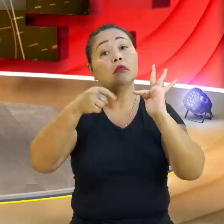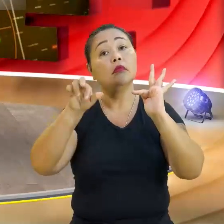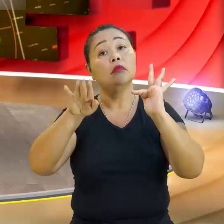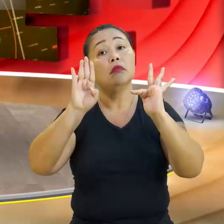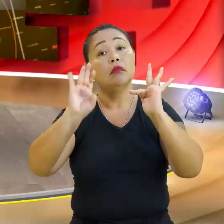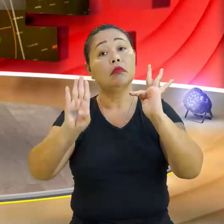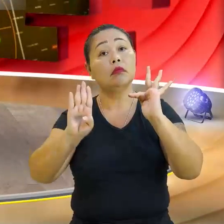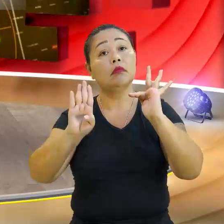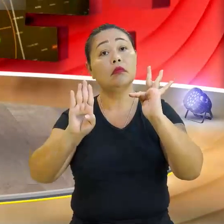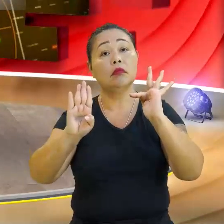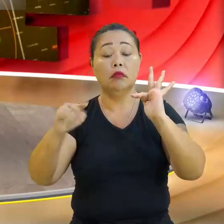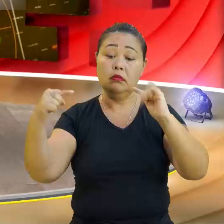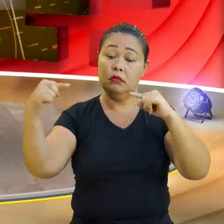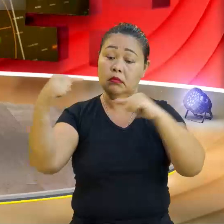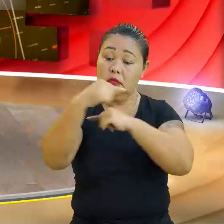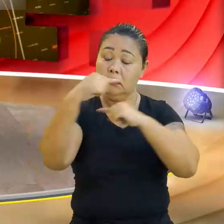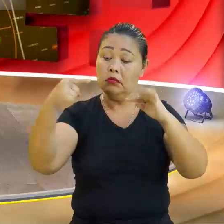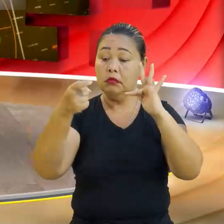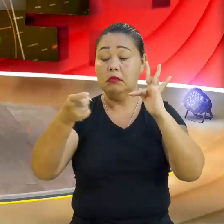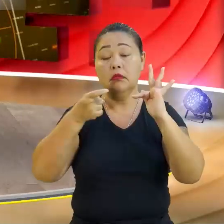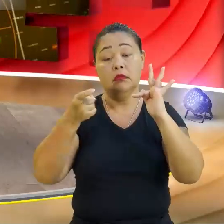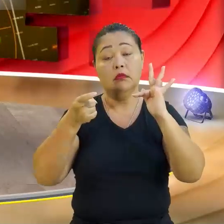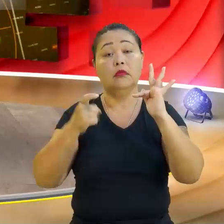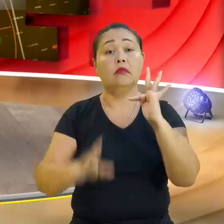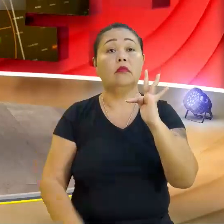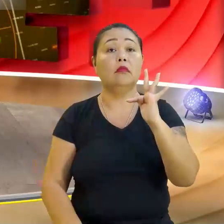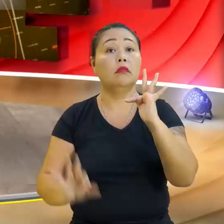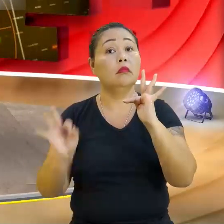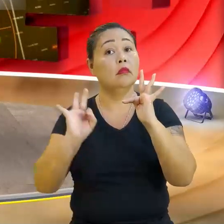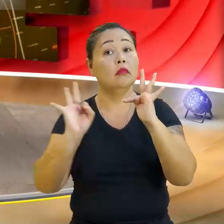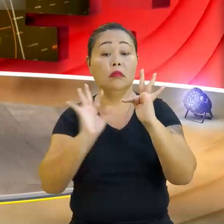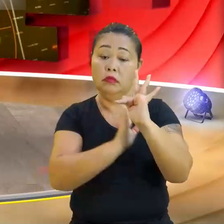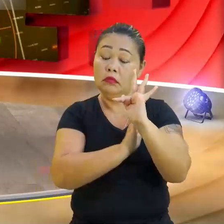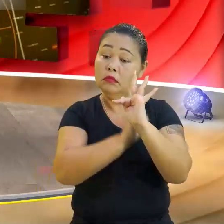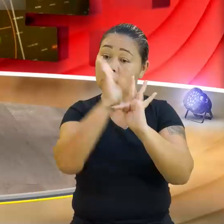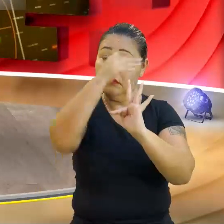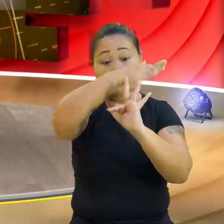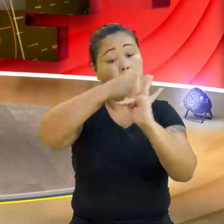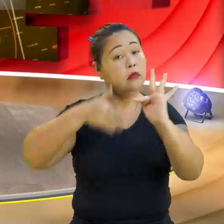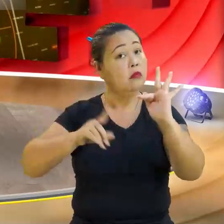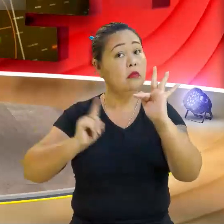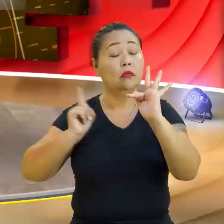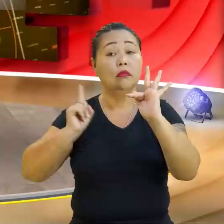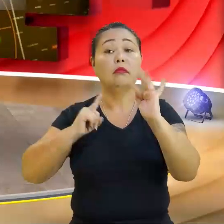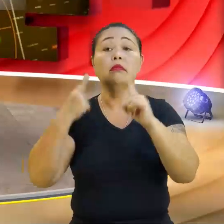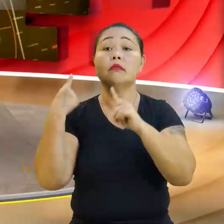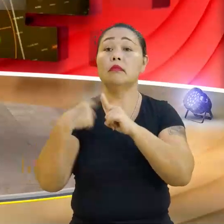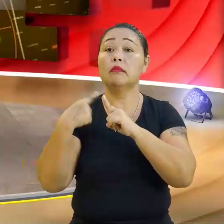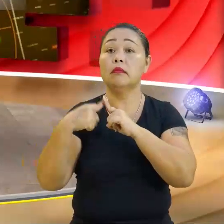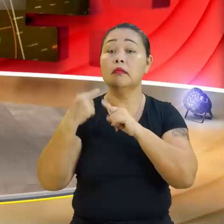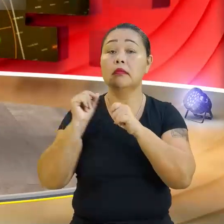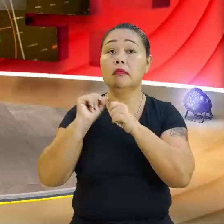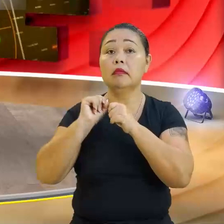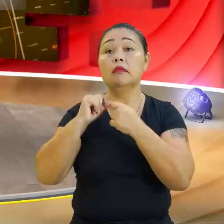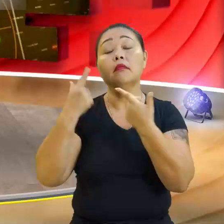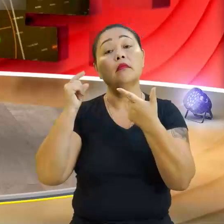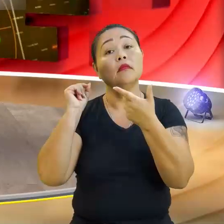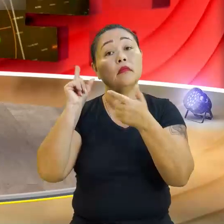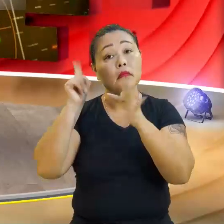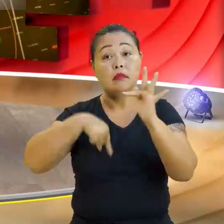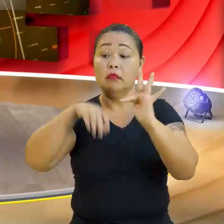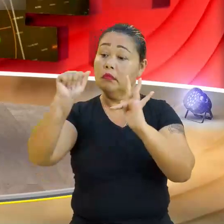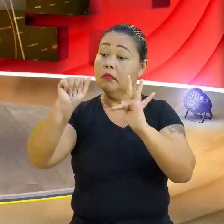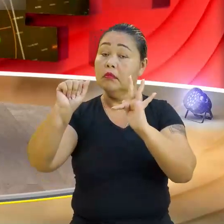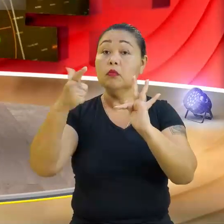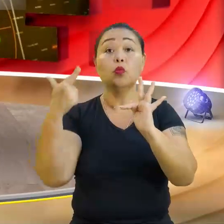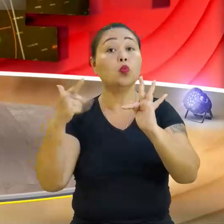retinha, paralela ao eixo X, não é nem crescente e nem decrescente. porque quem faz isso é o A. E se